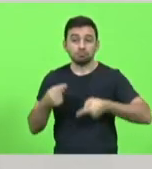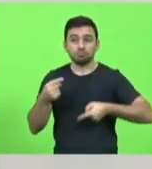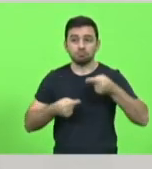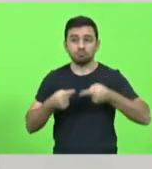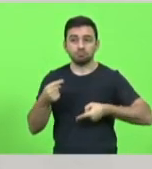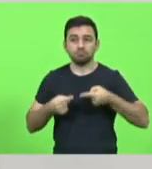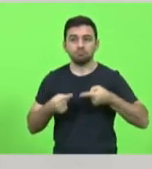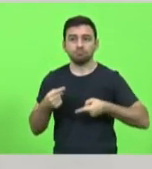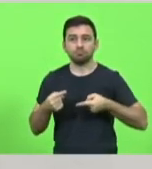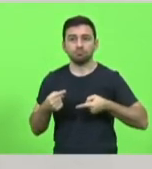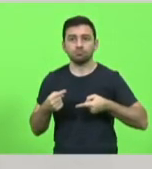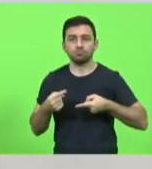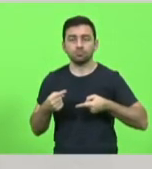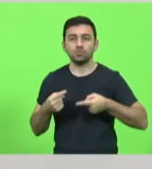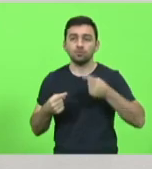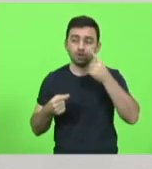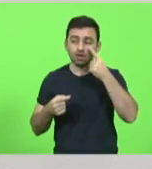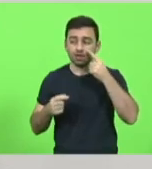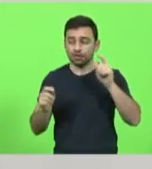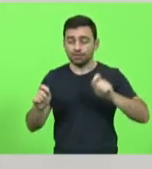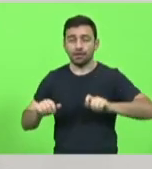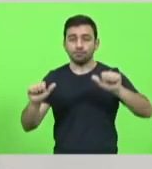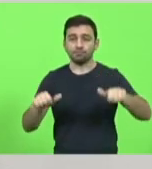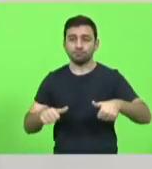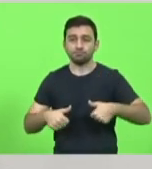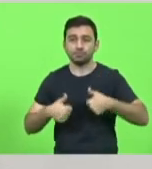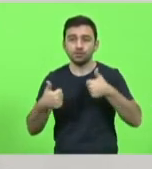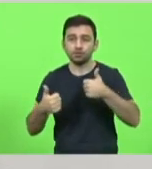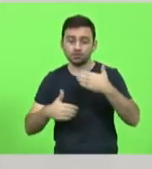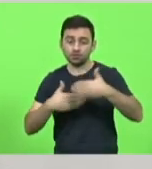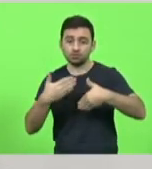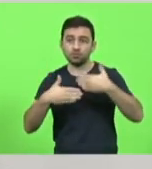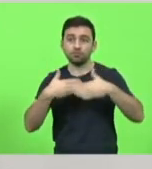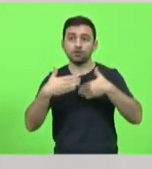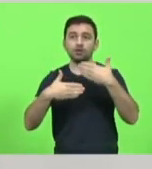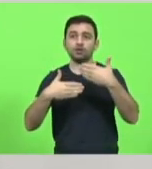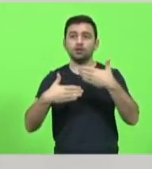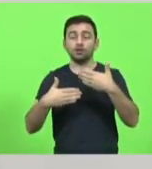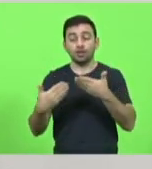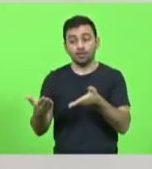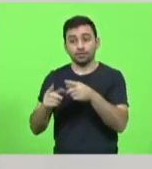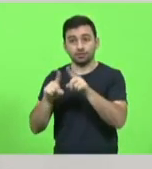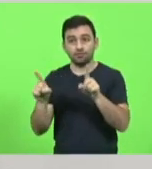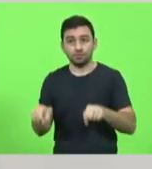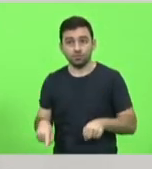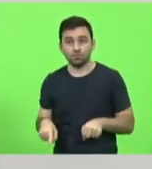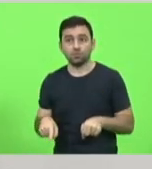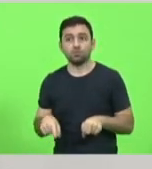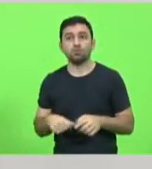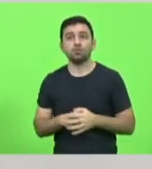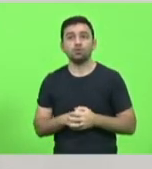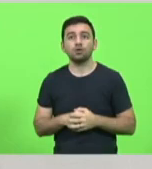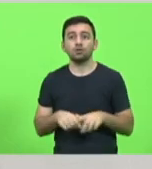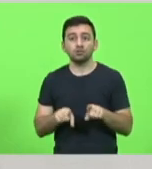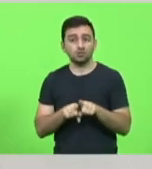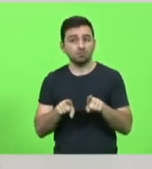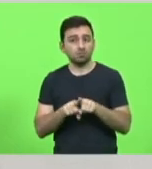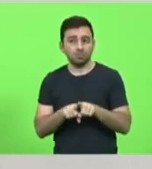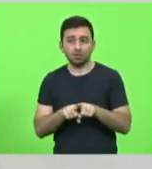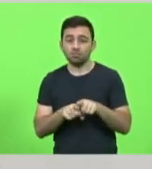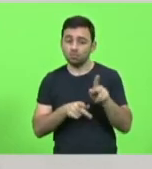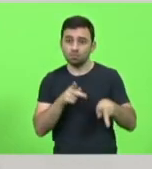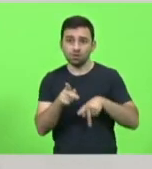e fazer o que é melhor para o próprio servidor e para os catarinenses.